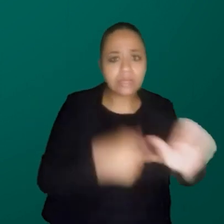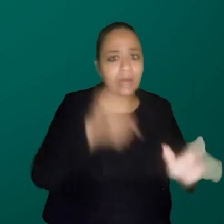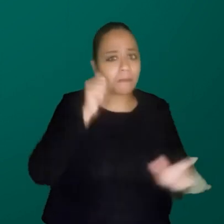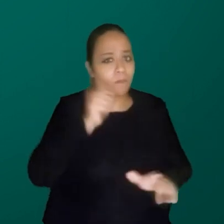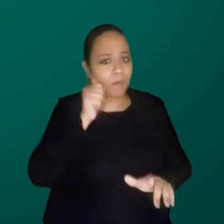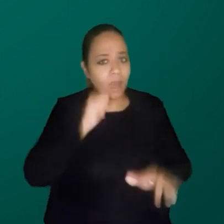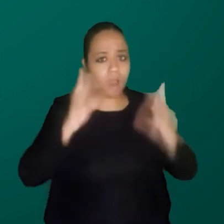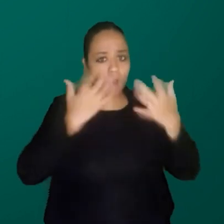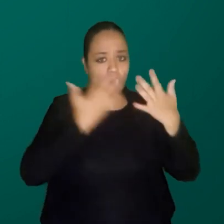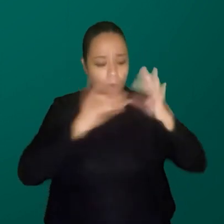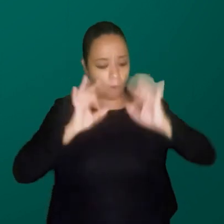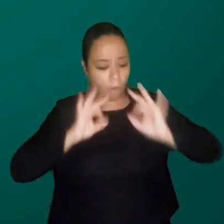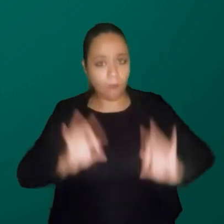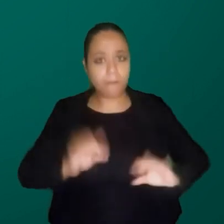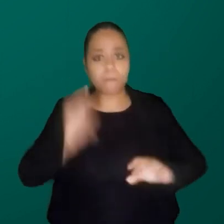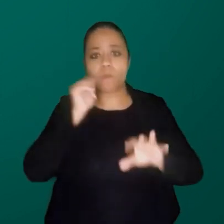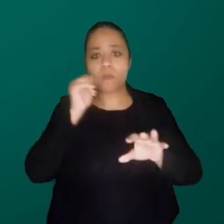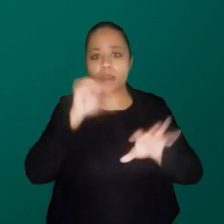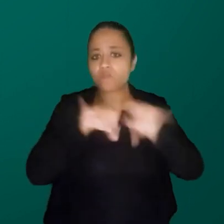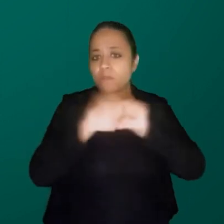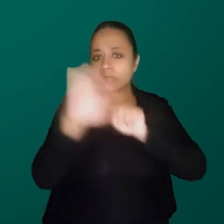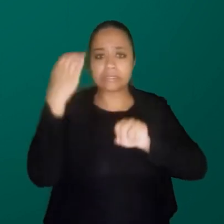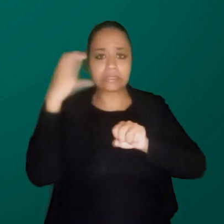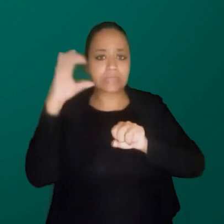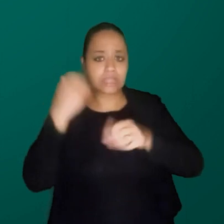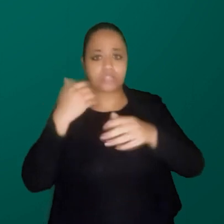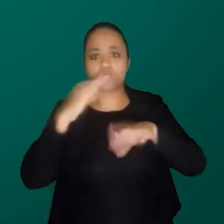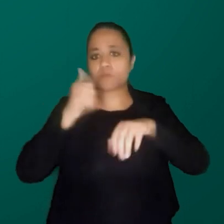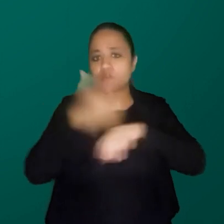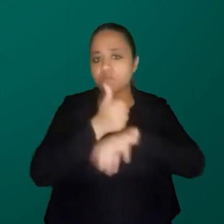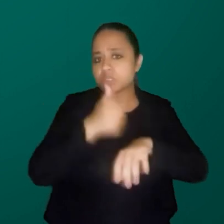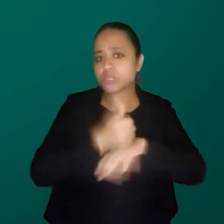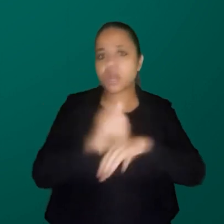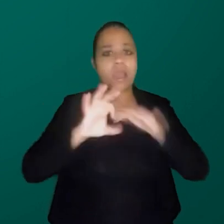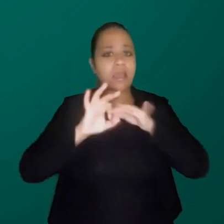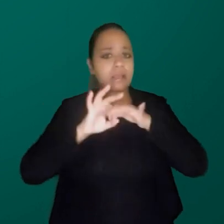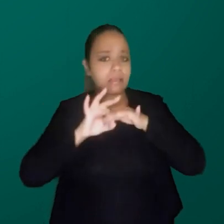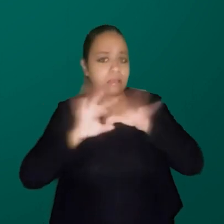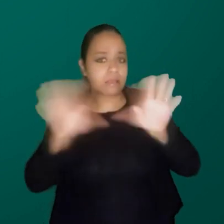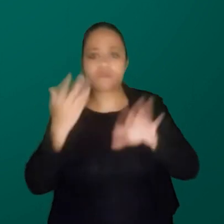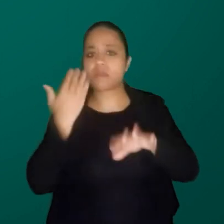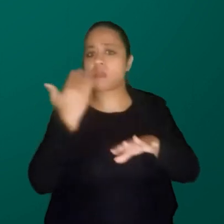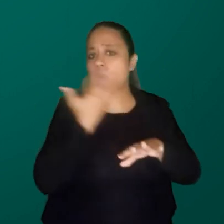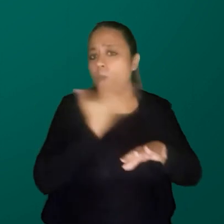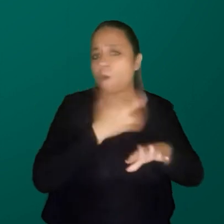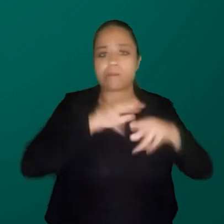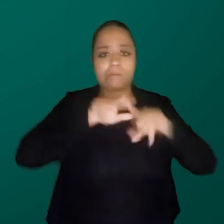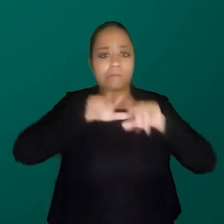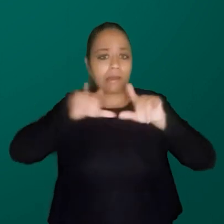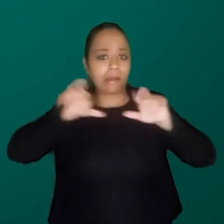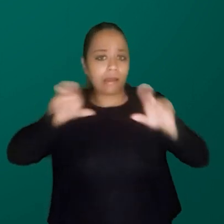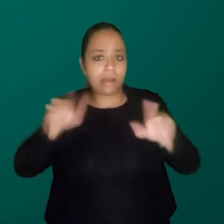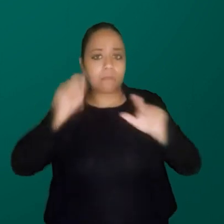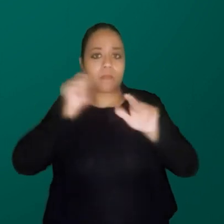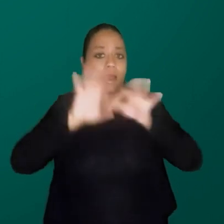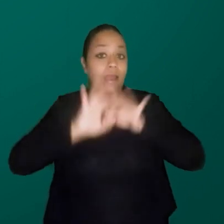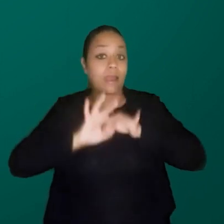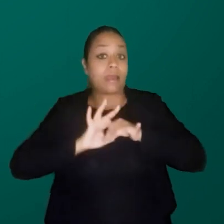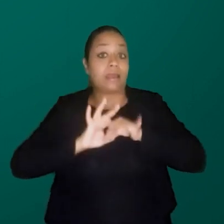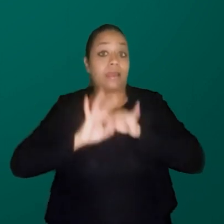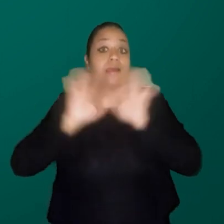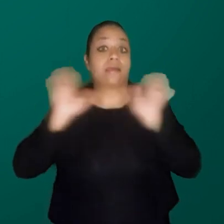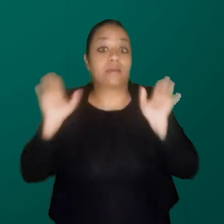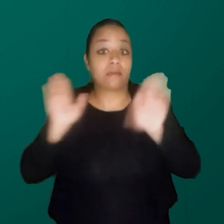colorida, mulher cientista está em todo lugar, pode fazer qualquer coisa, tem todos os tamanhos, cores e sabores. a gente tem que